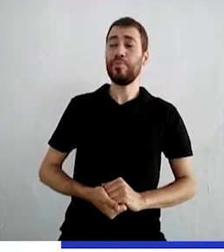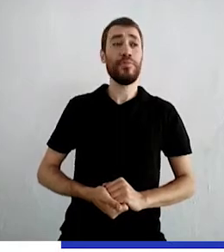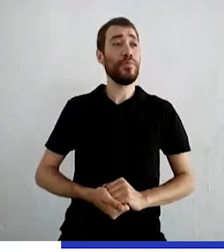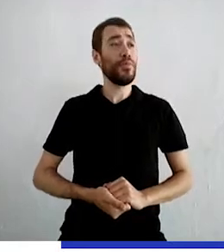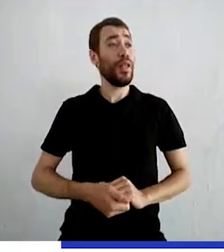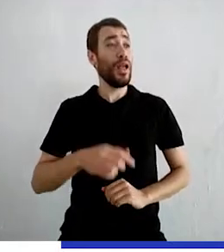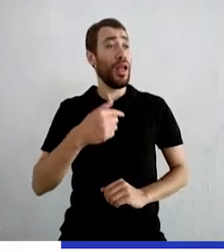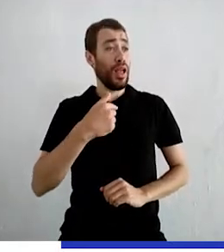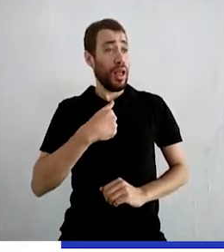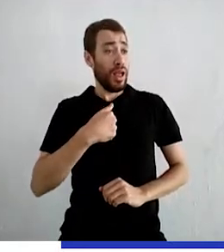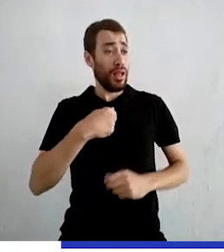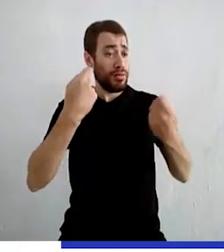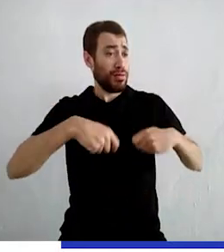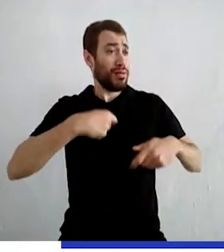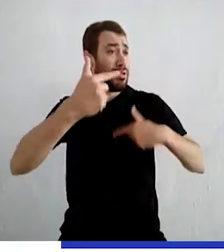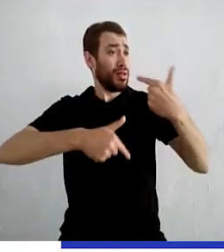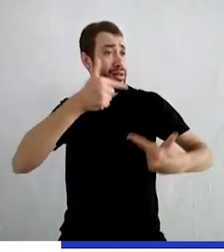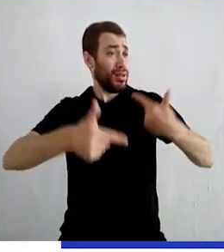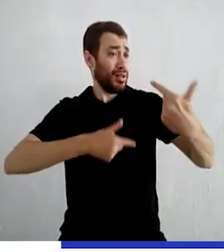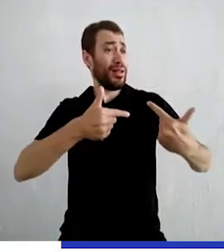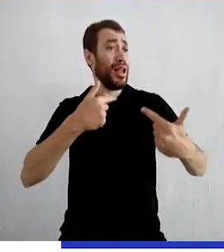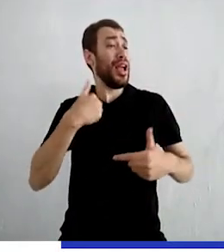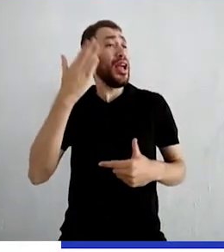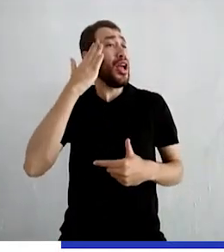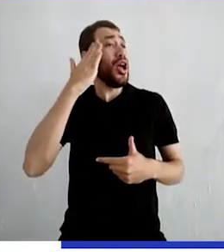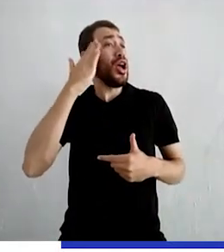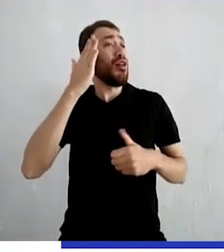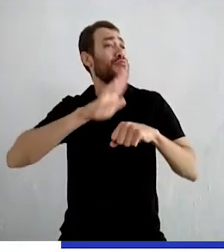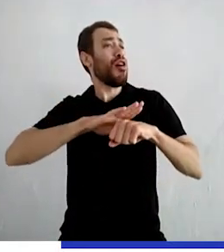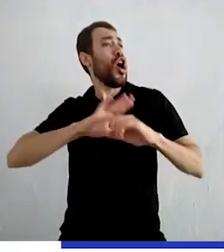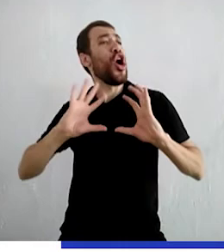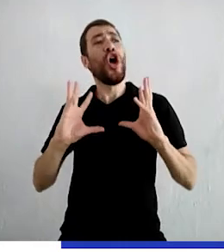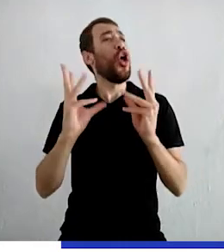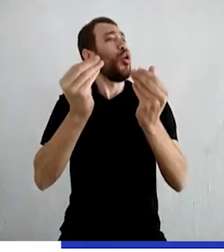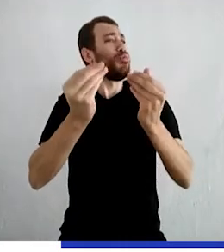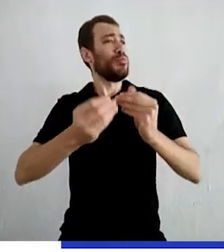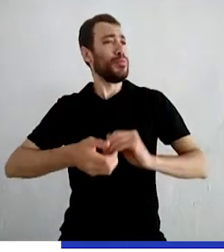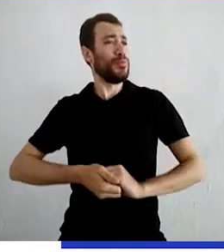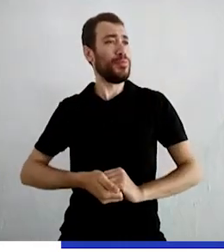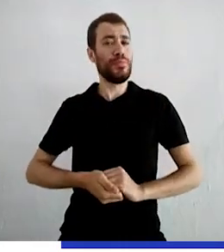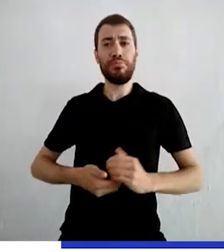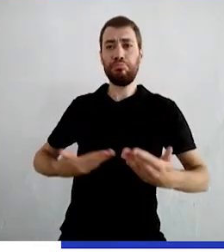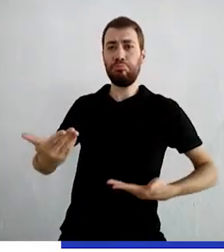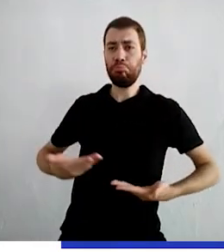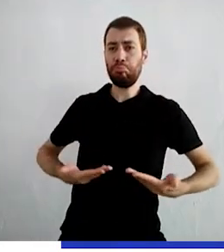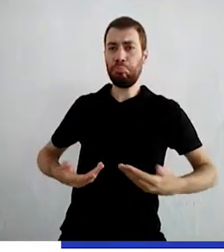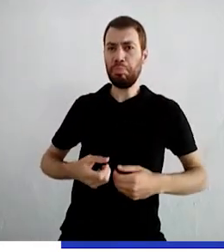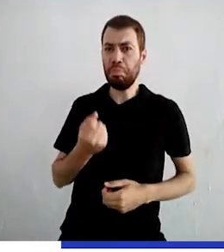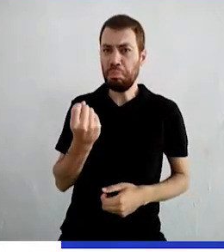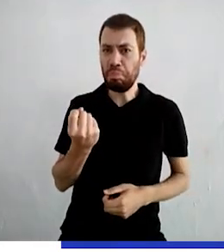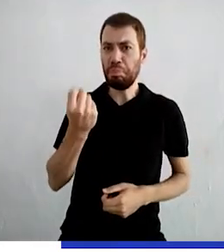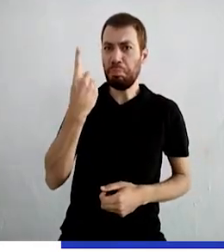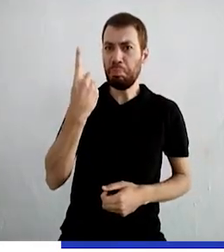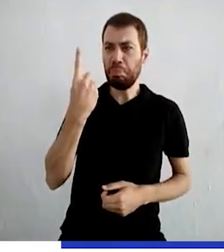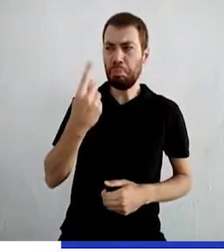Senhor Eu preciso trabalhar Eu sei fazer de tudo O criado achou